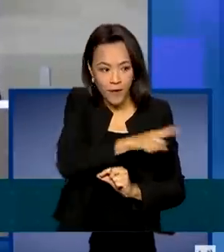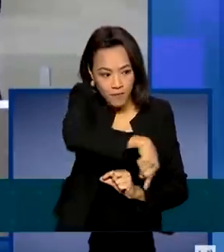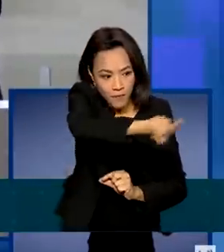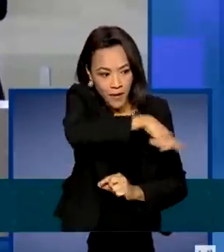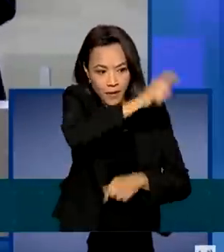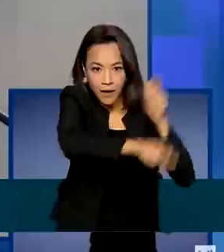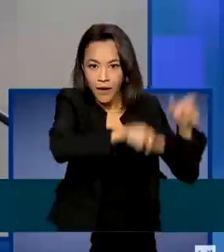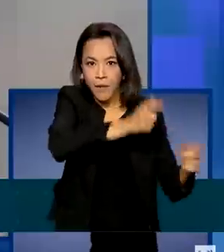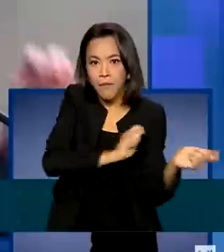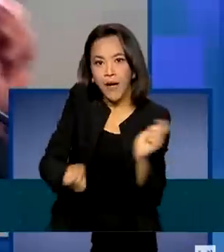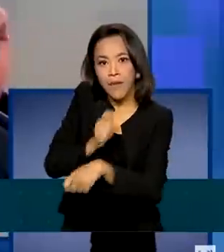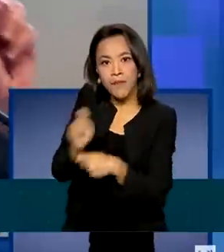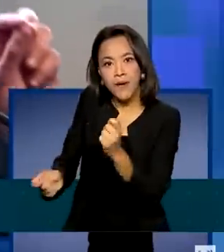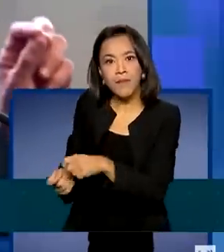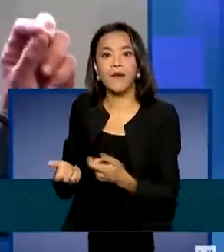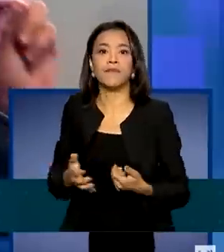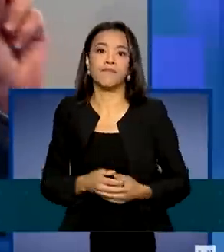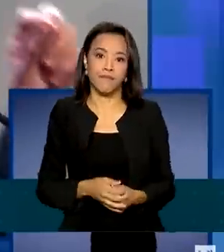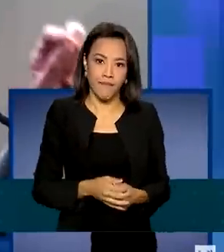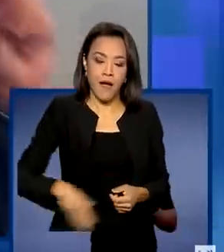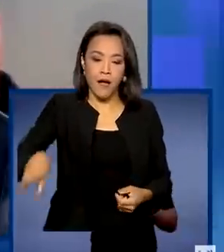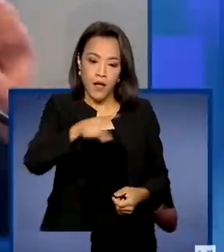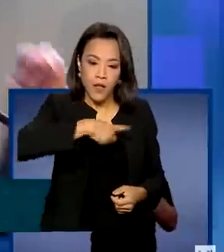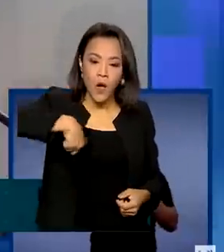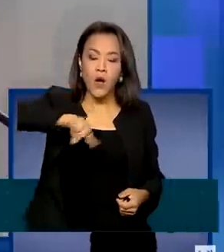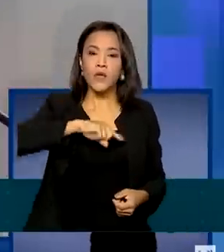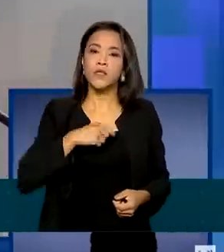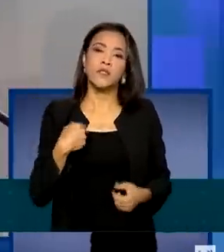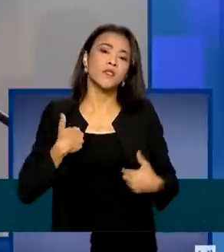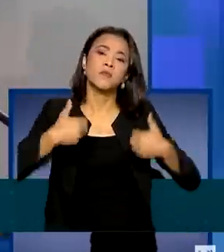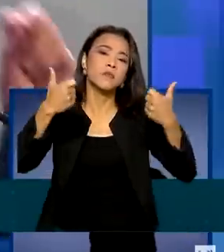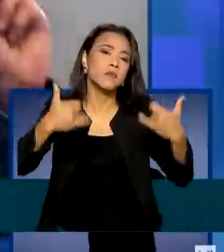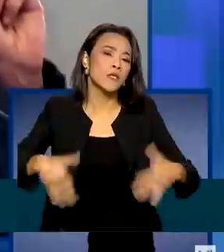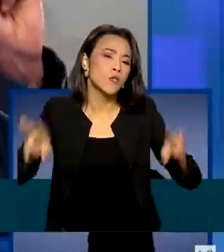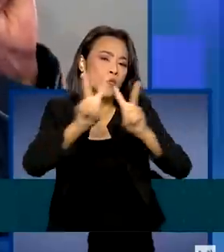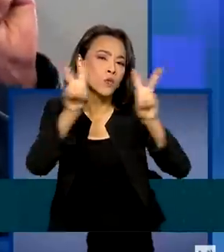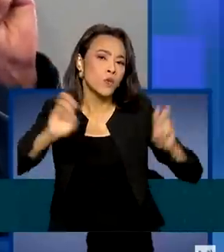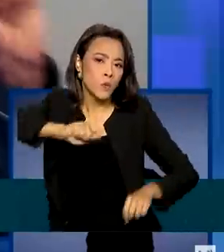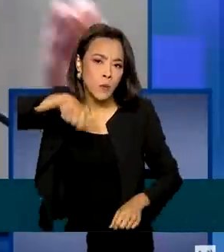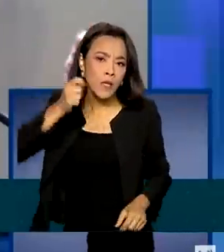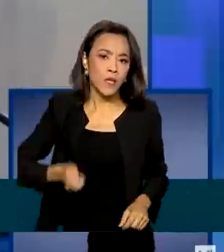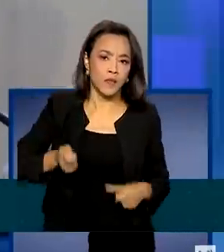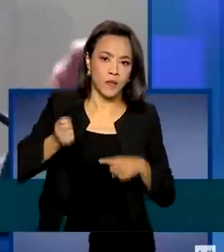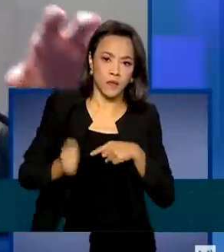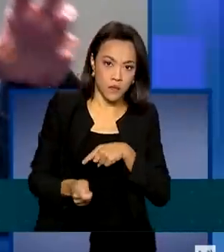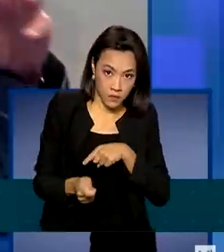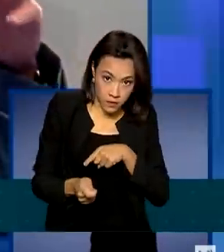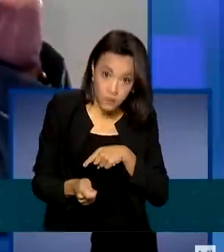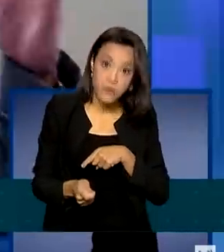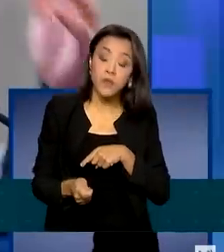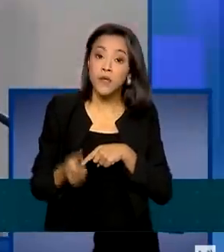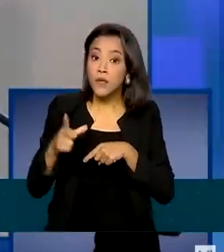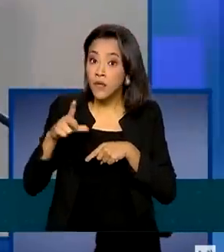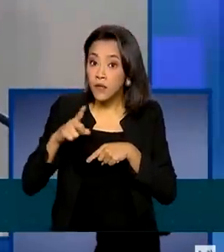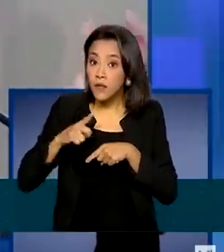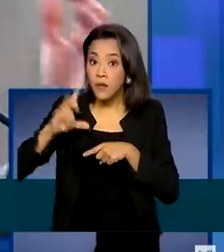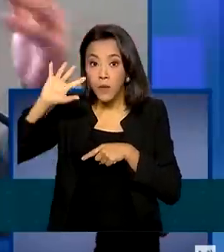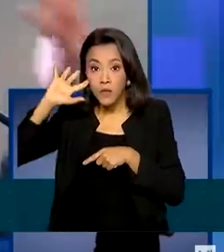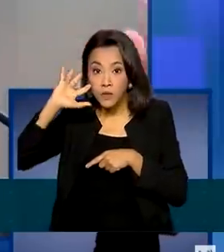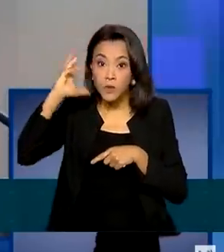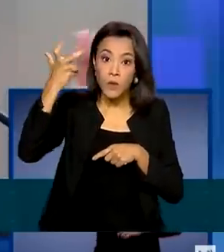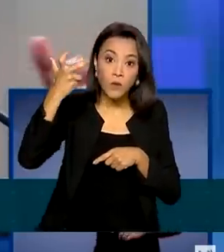consumidores. Nós estamos falando aqui de um leilão que traz uma solução